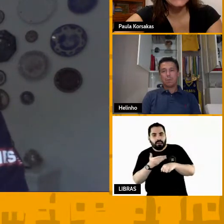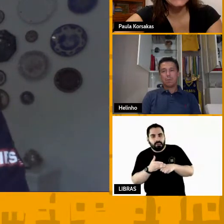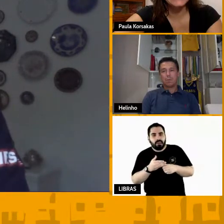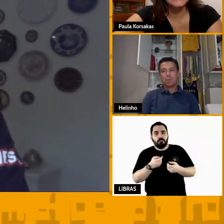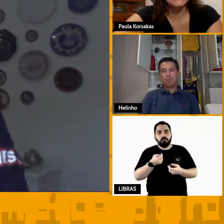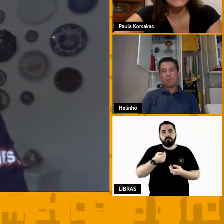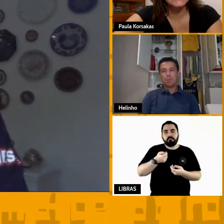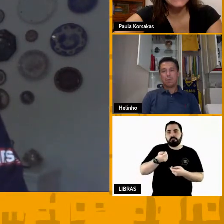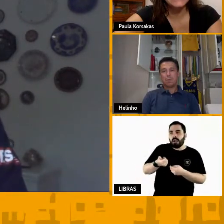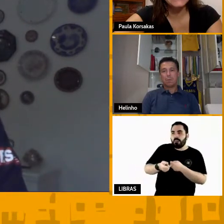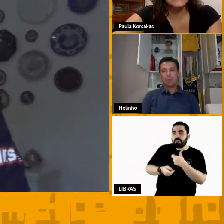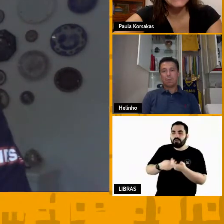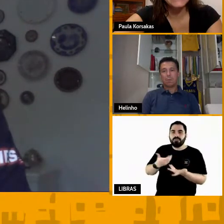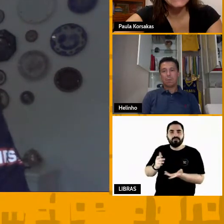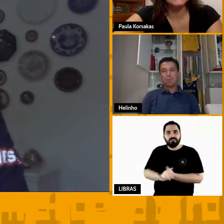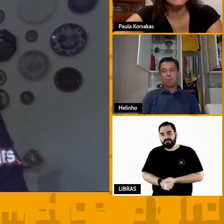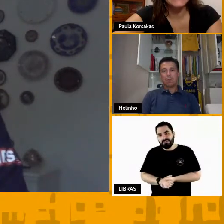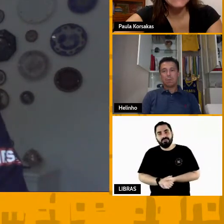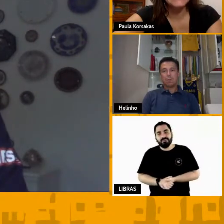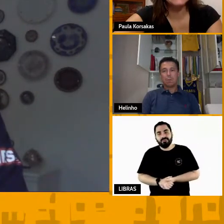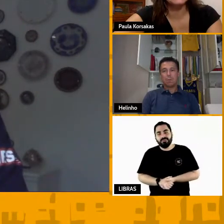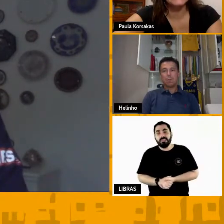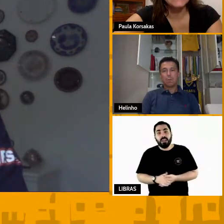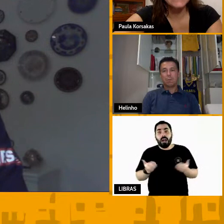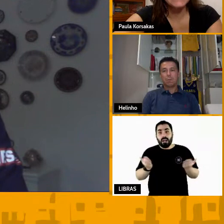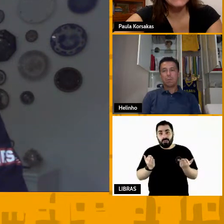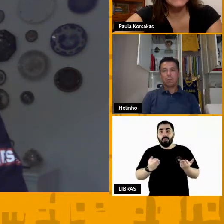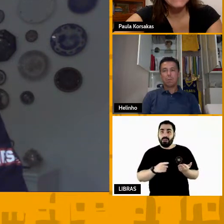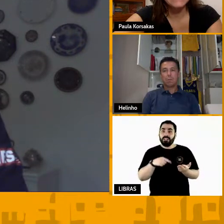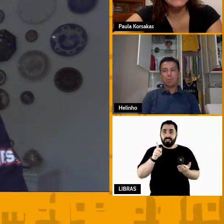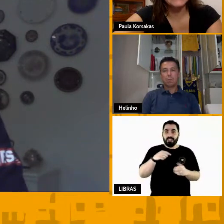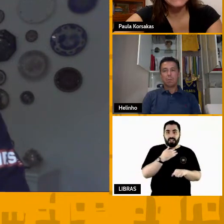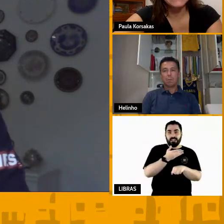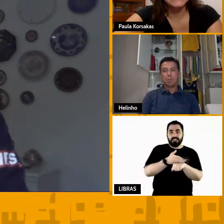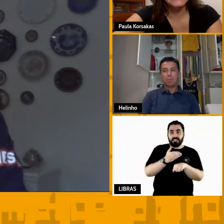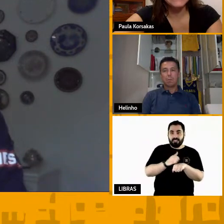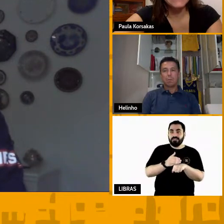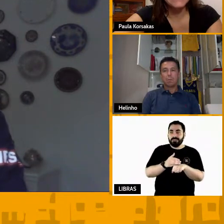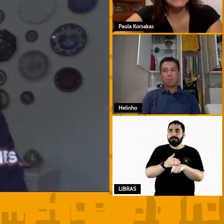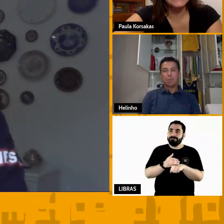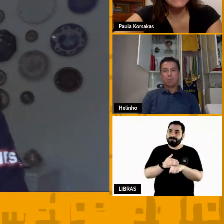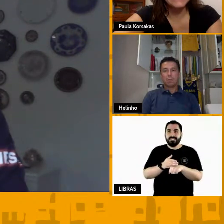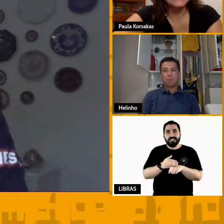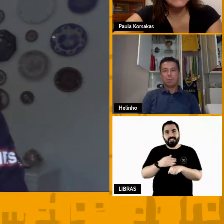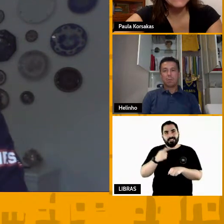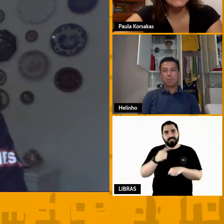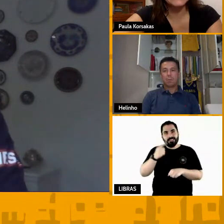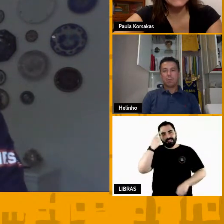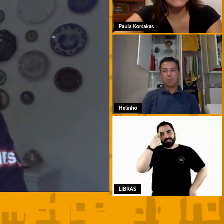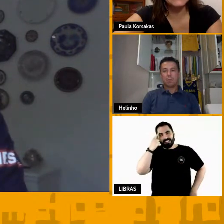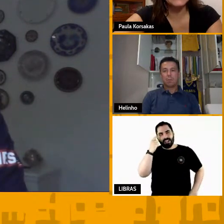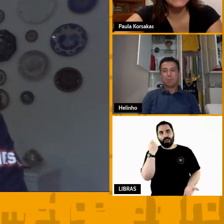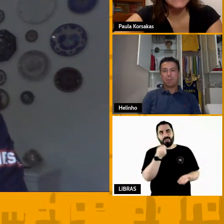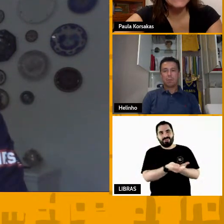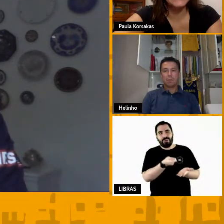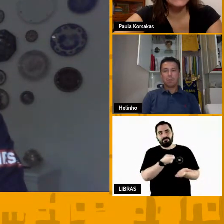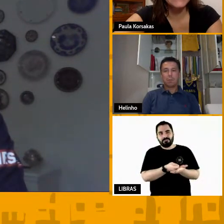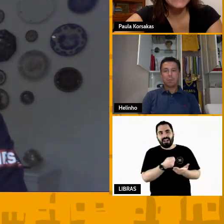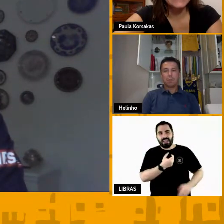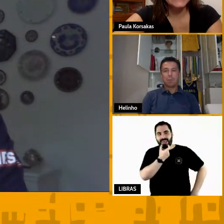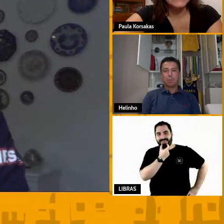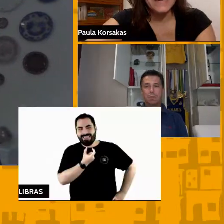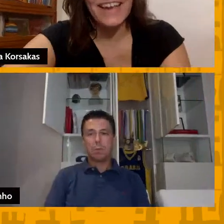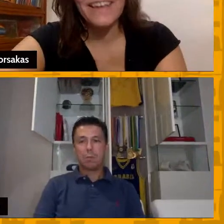é pouco e agora como treinador a gente isso aí a gente está pagando esse está pagando esse carma aí